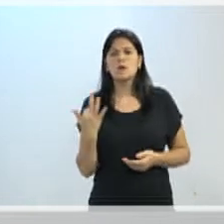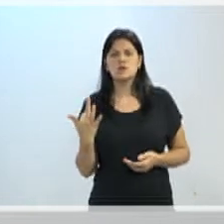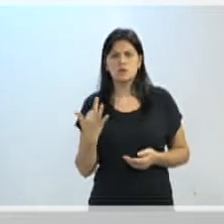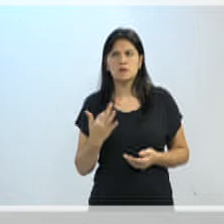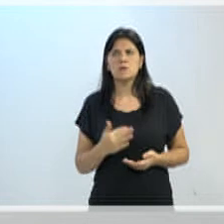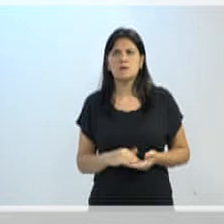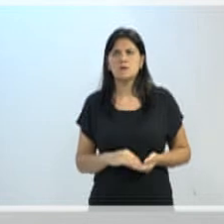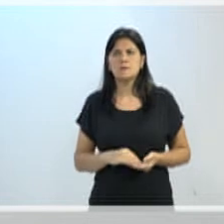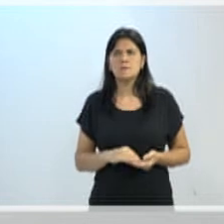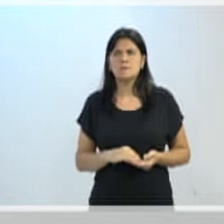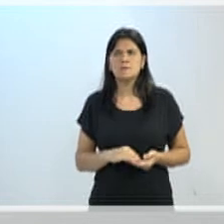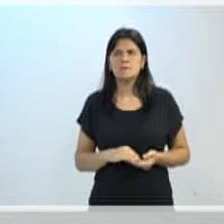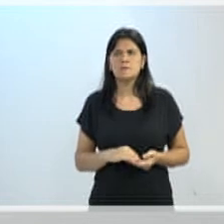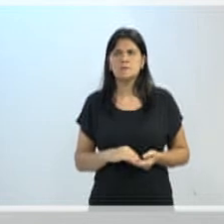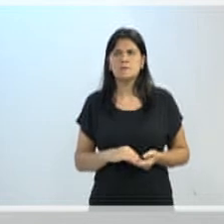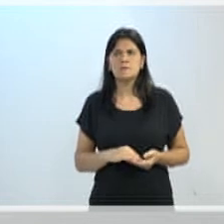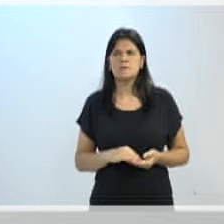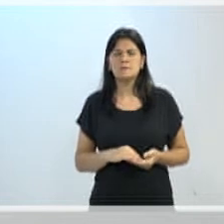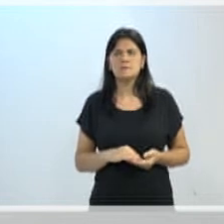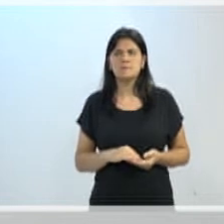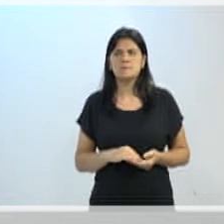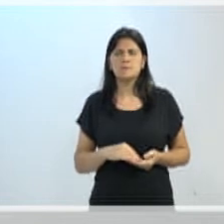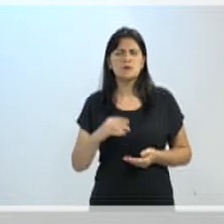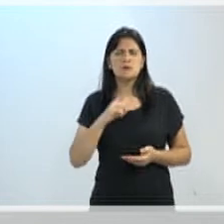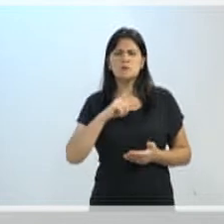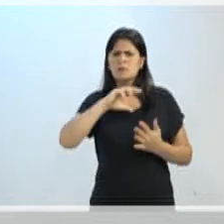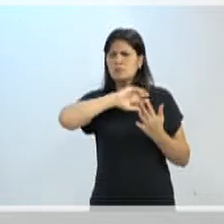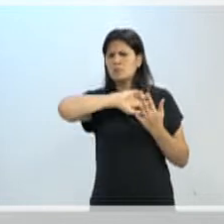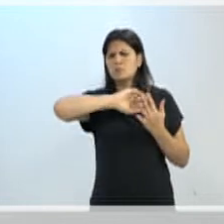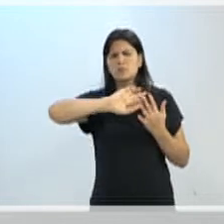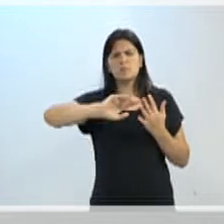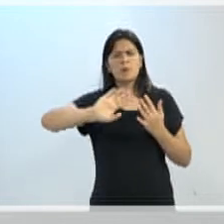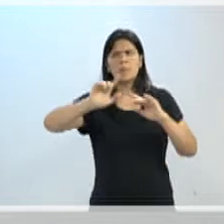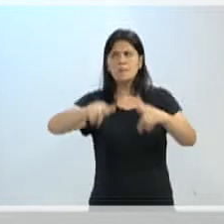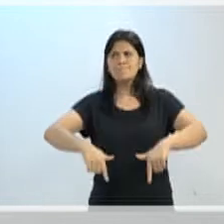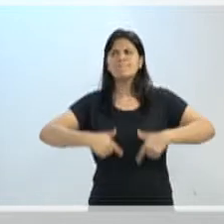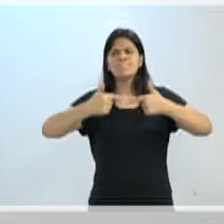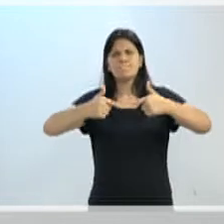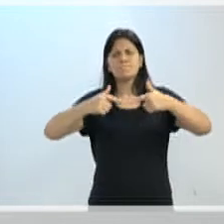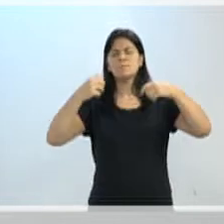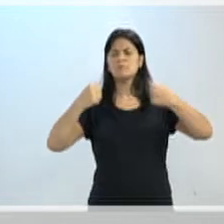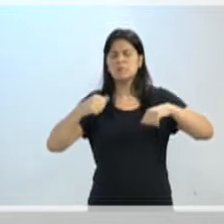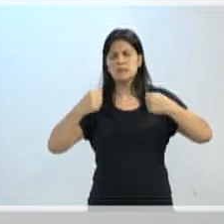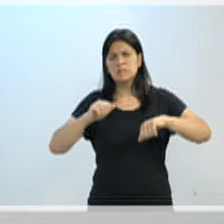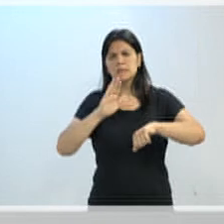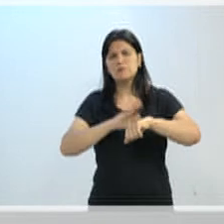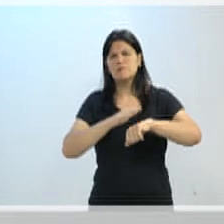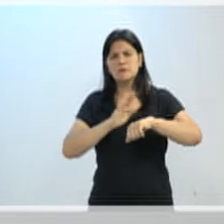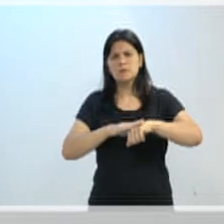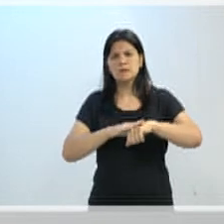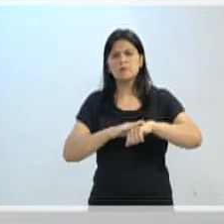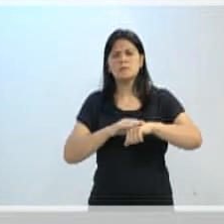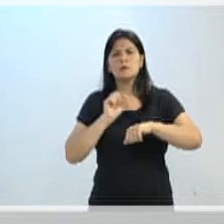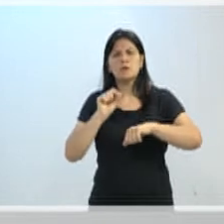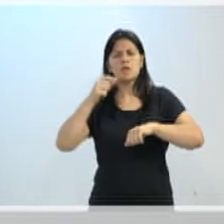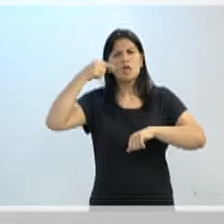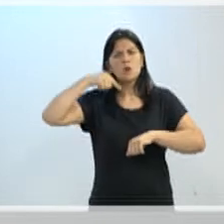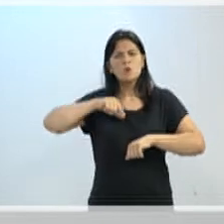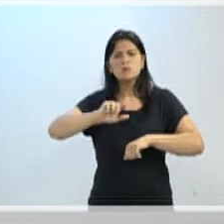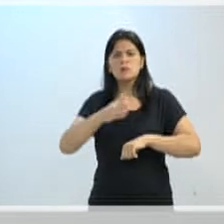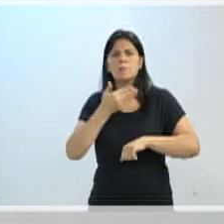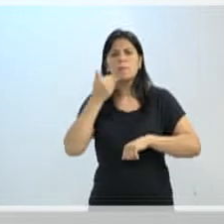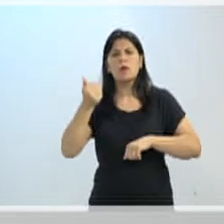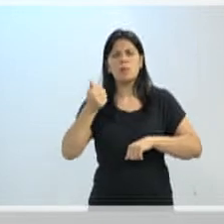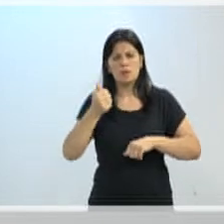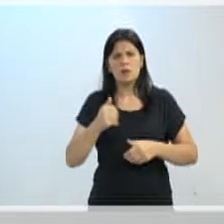legislação, então existem várias outras ações que devem ser desenvolvidas para fazer a tal da modicidade tarifária.